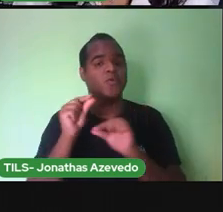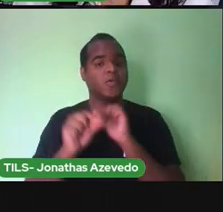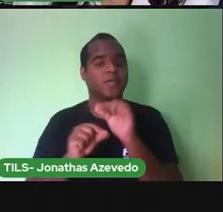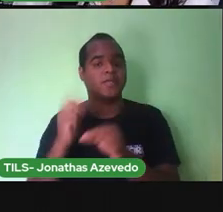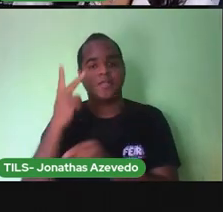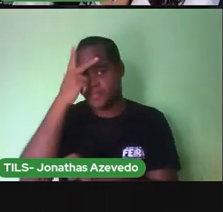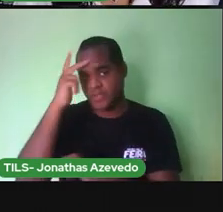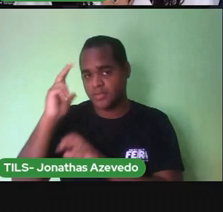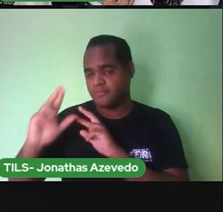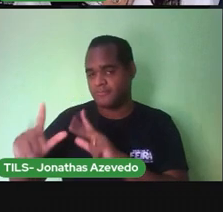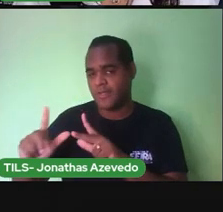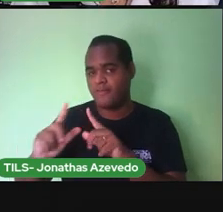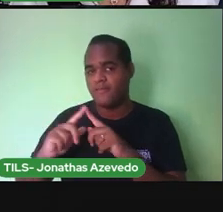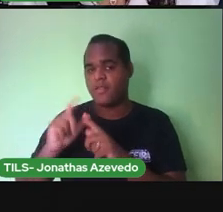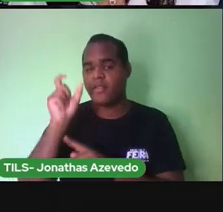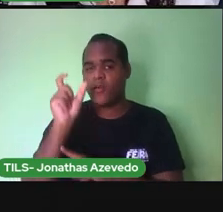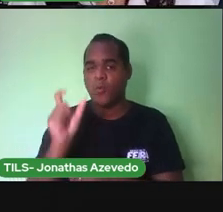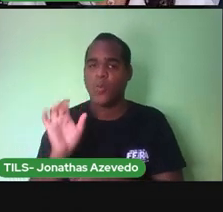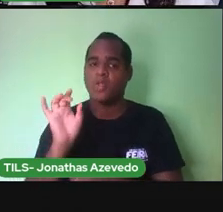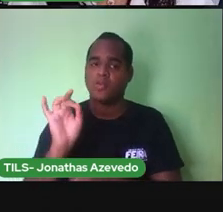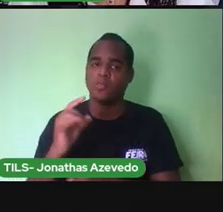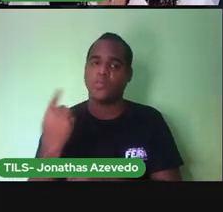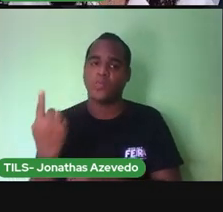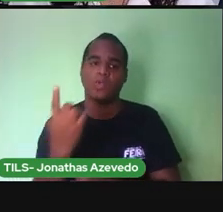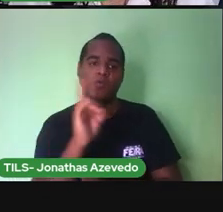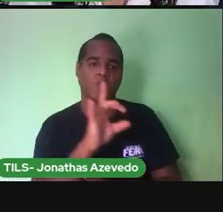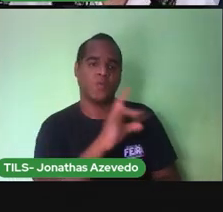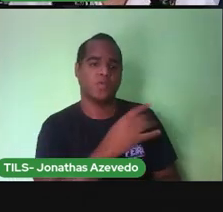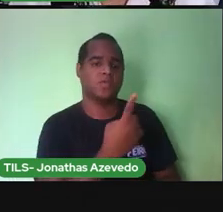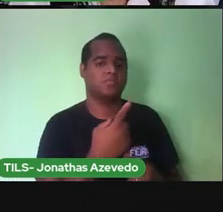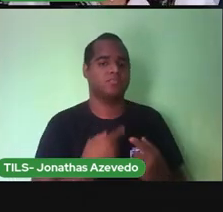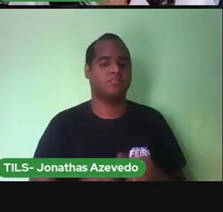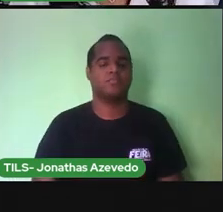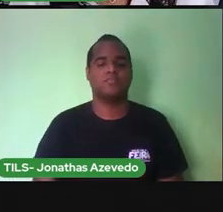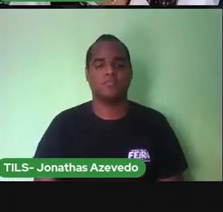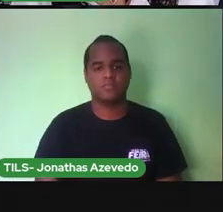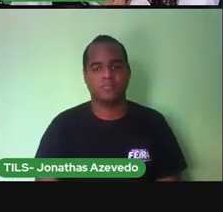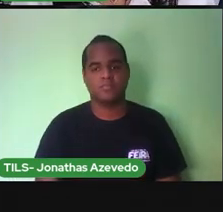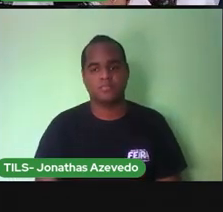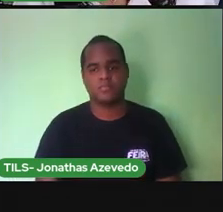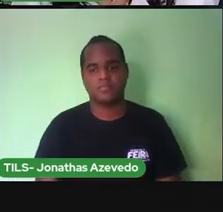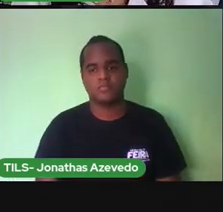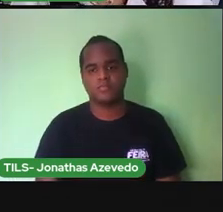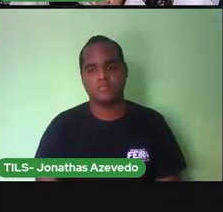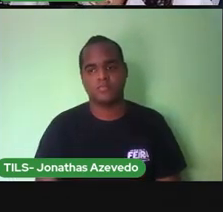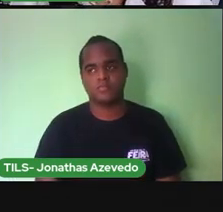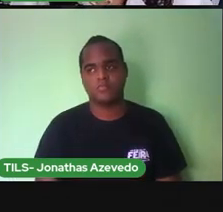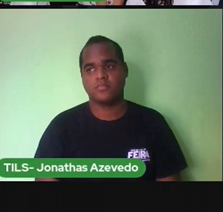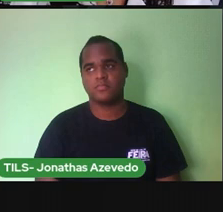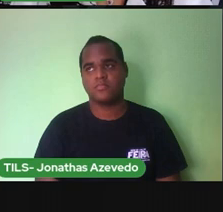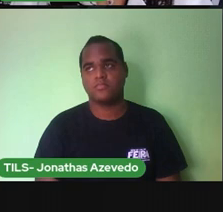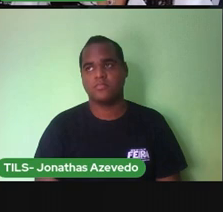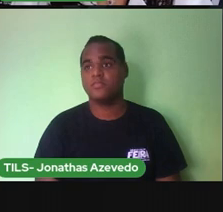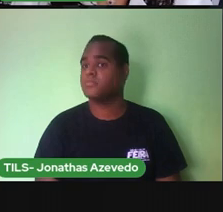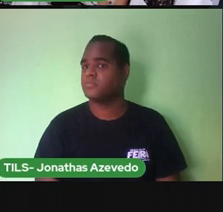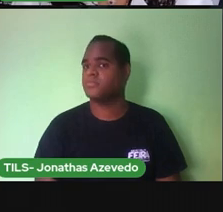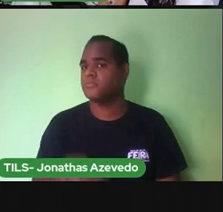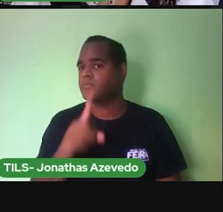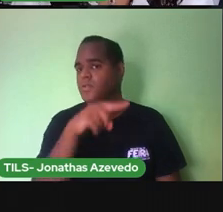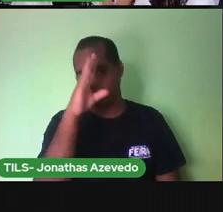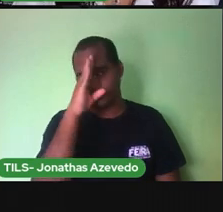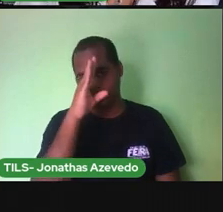individualidades e que são registradas, principalmente na certidão de nascimento.